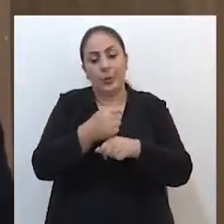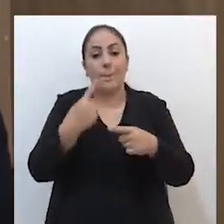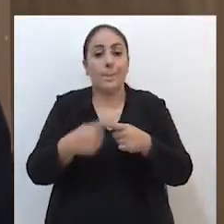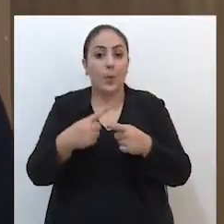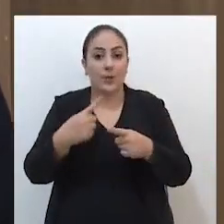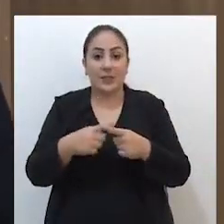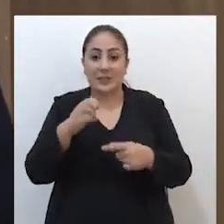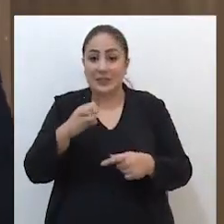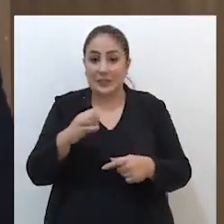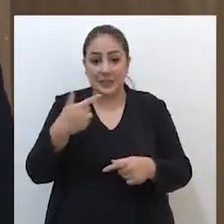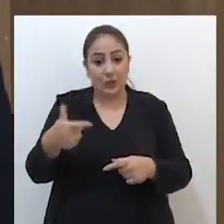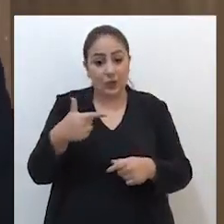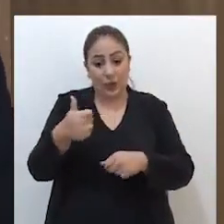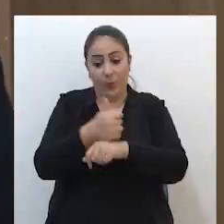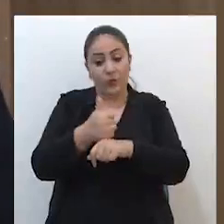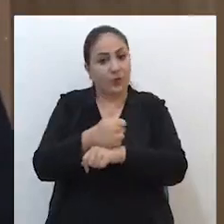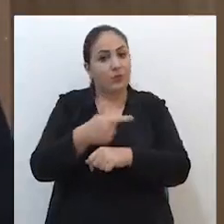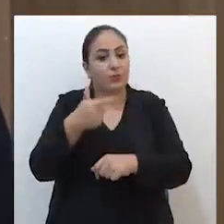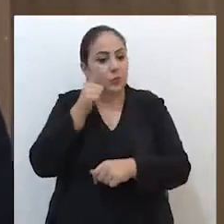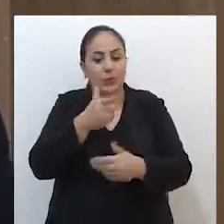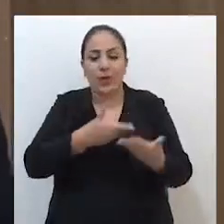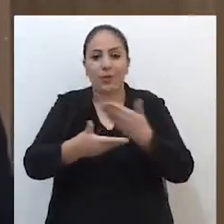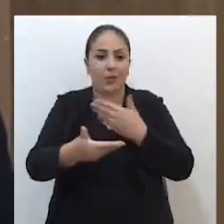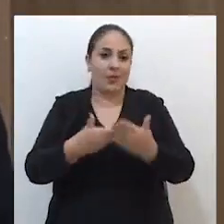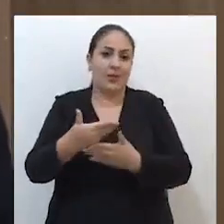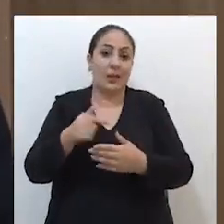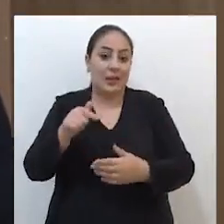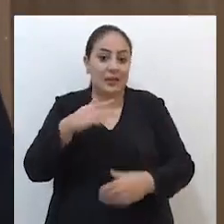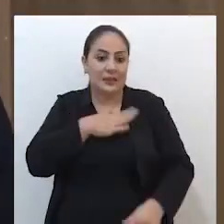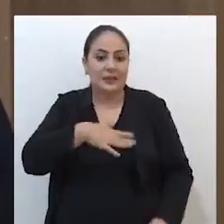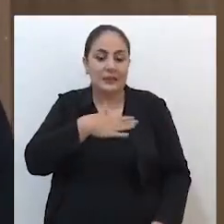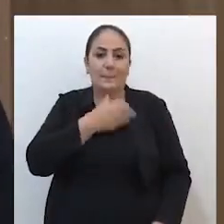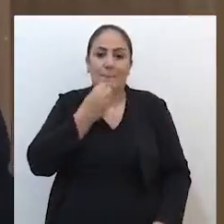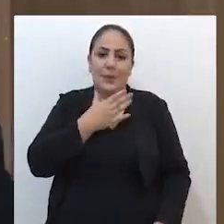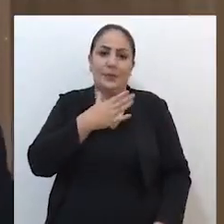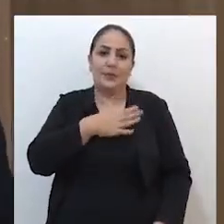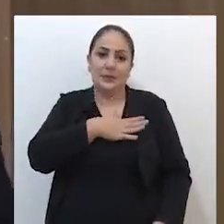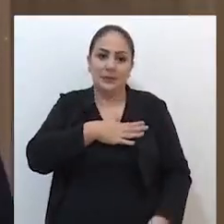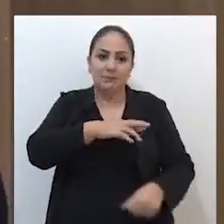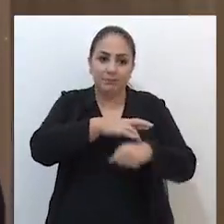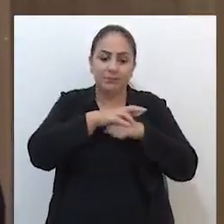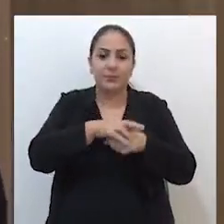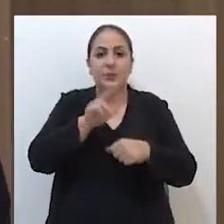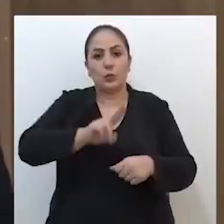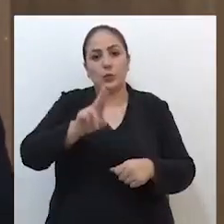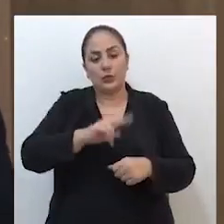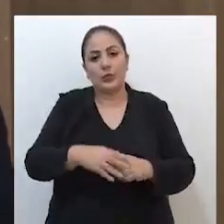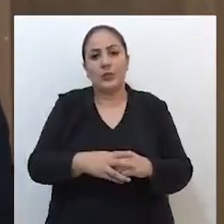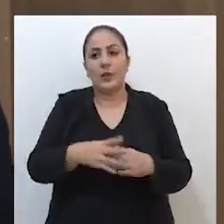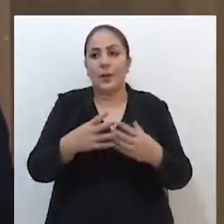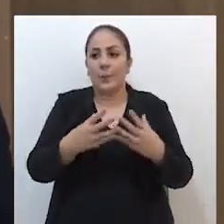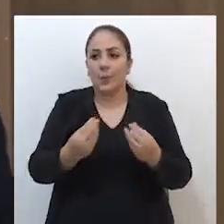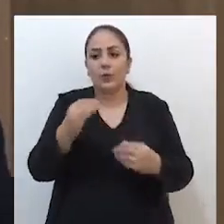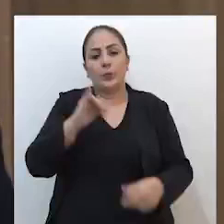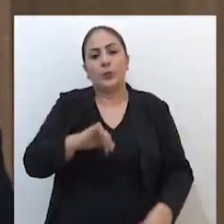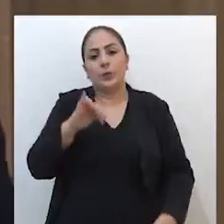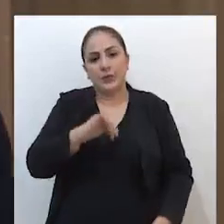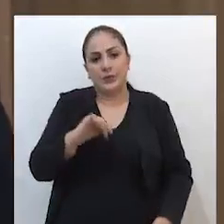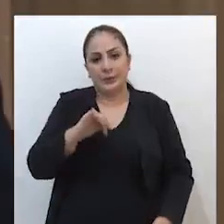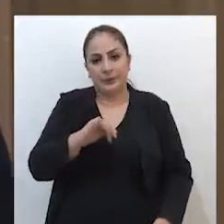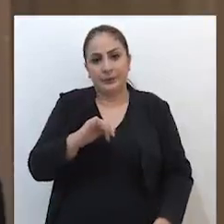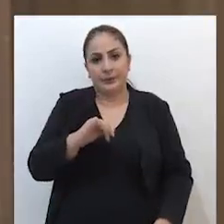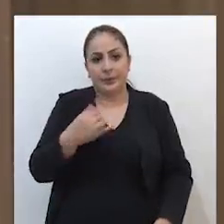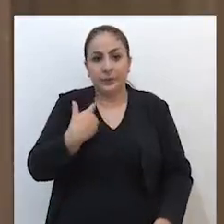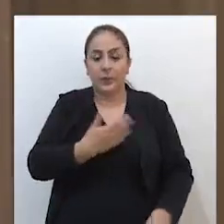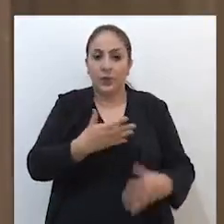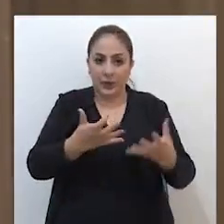profissionais, porque sem os profissionais nós não vamos atendê-los. E eles se sentem muito seguros quando eles usam esta máscara. Ela é muito importante.